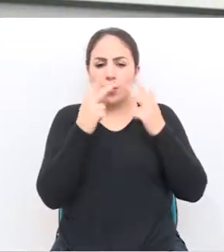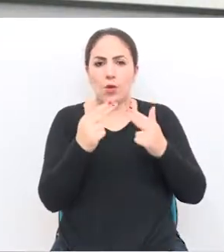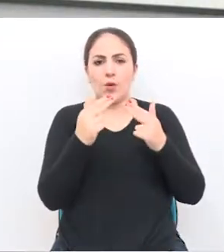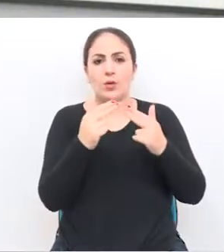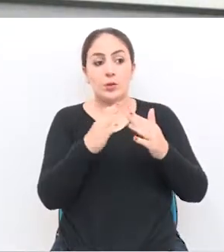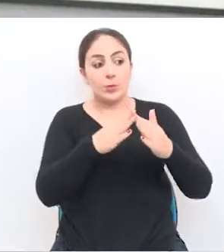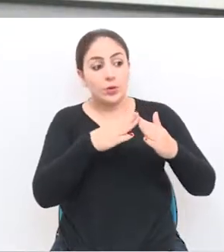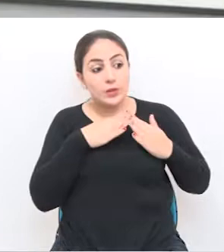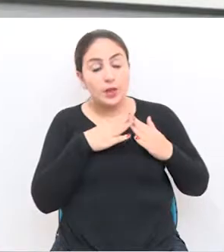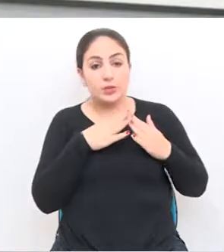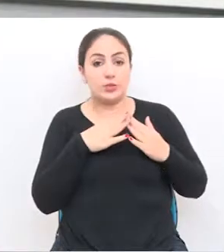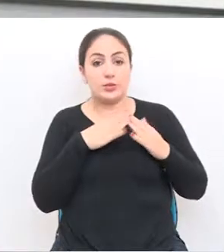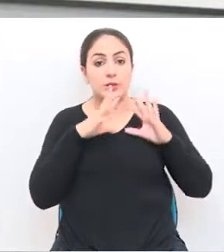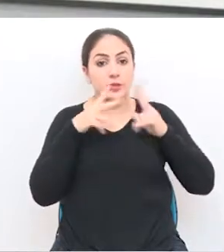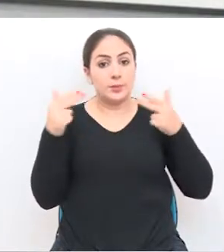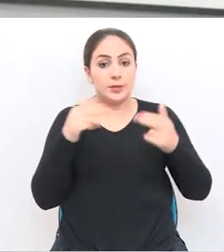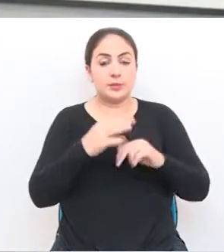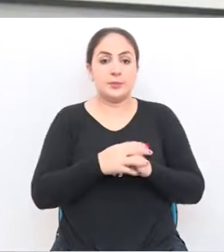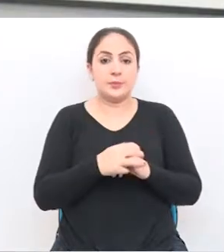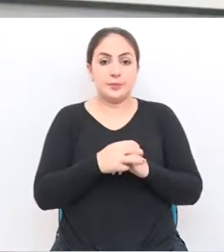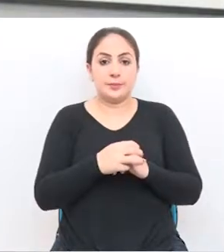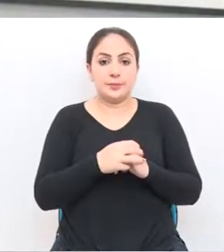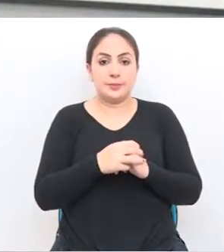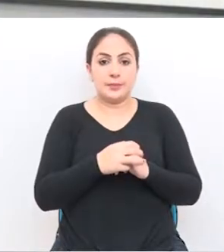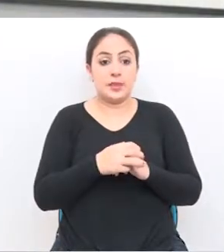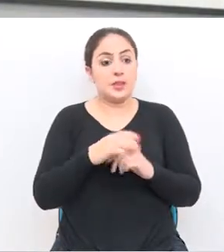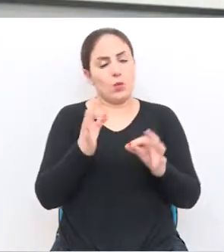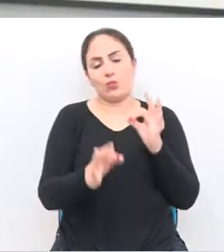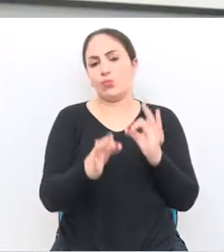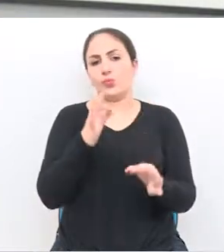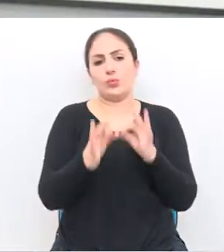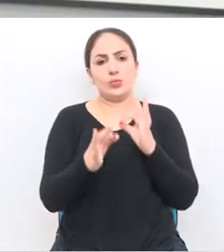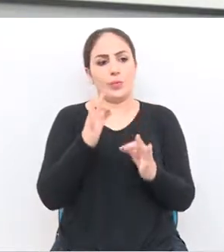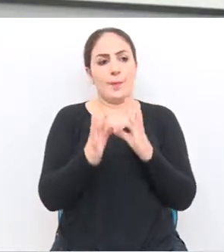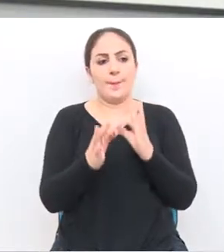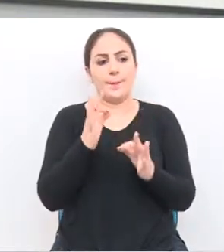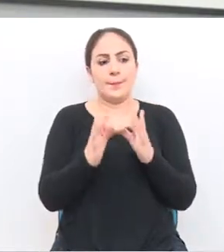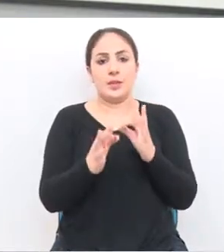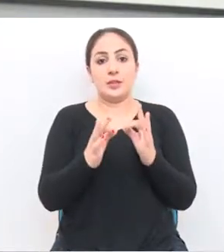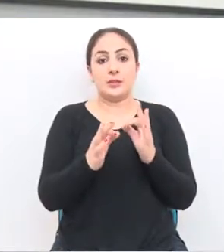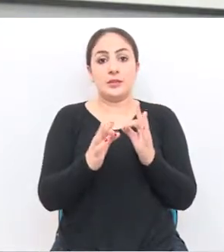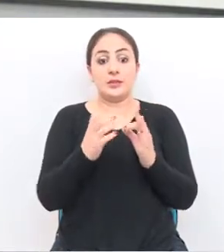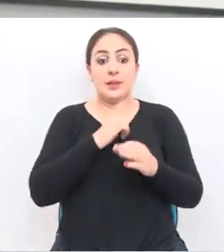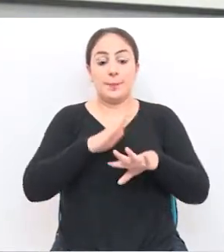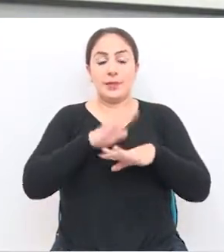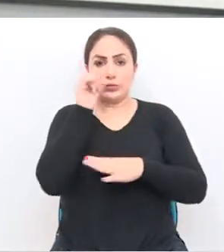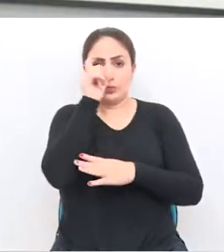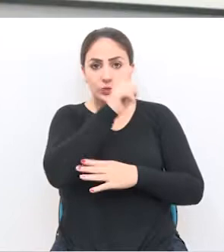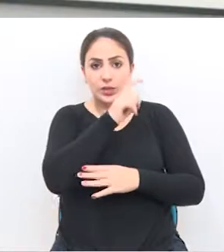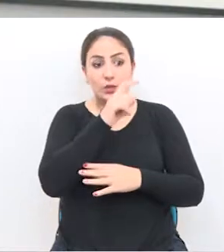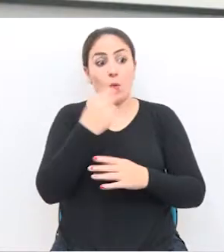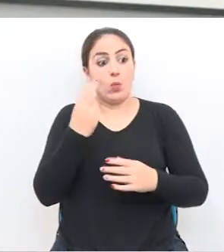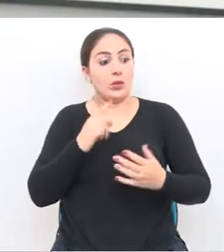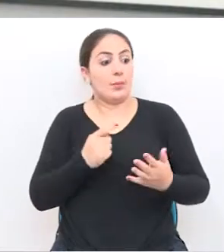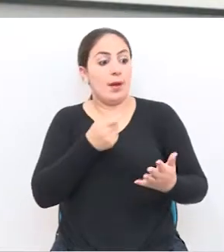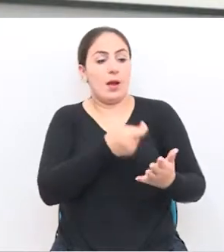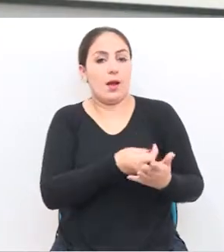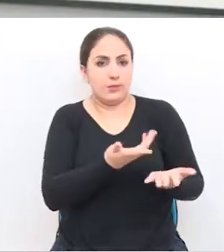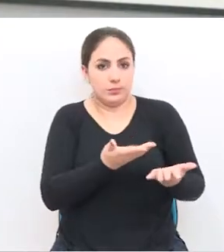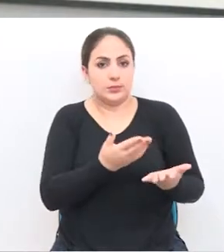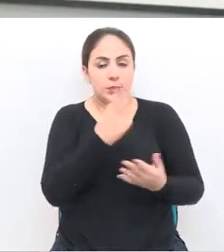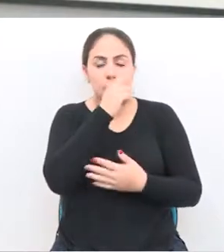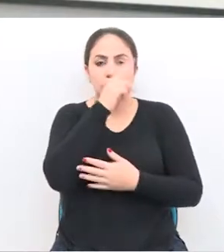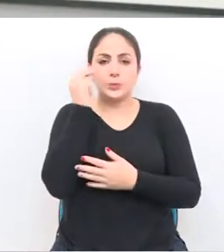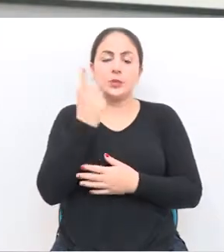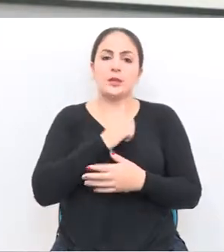as protetoras e protetores, e não é justo que eles paguem o preço maior ou a maior fatia caia do bolso deles. Então, o poder